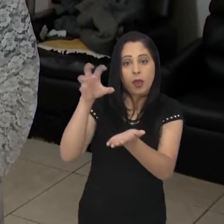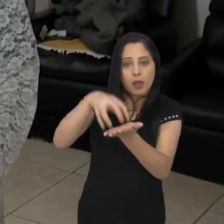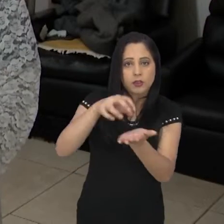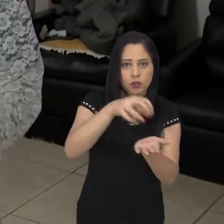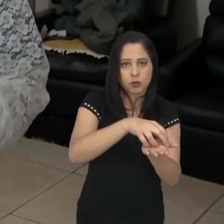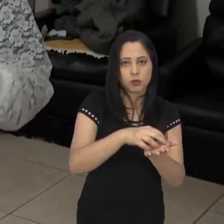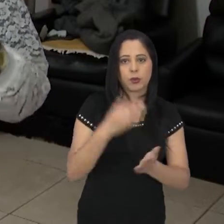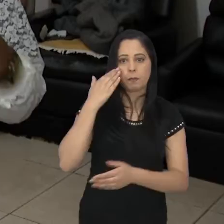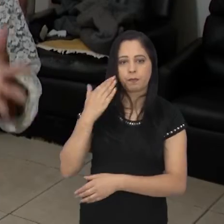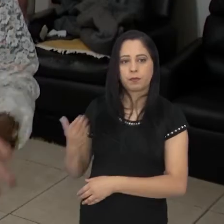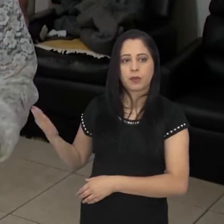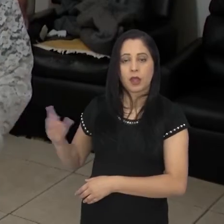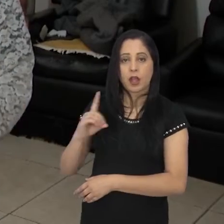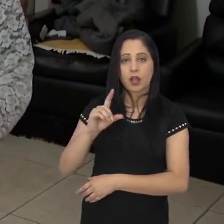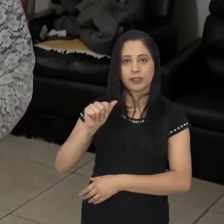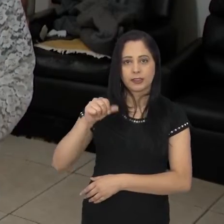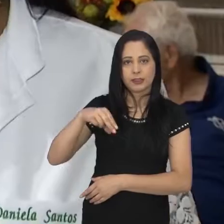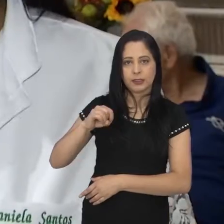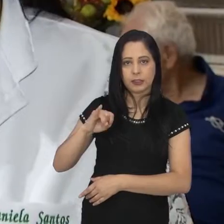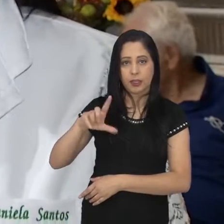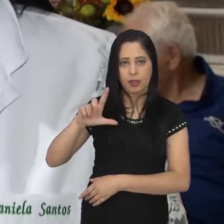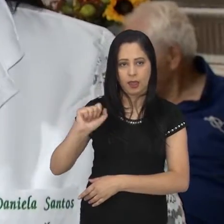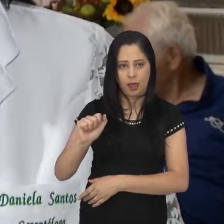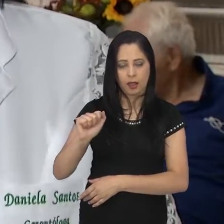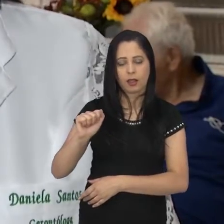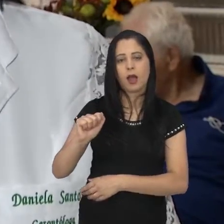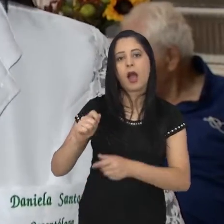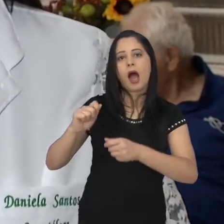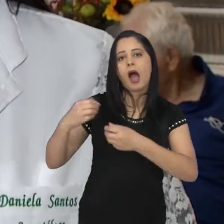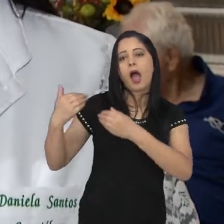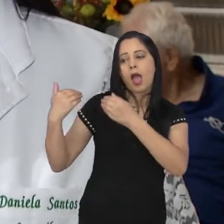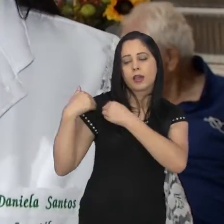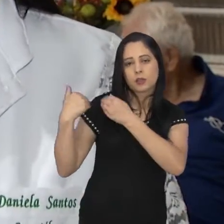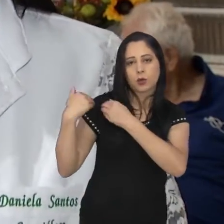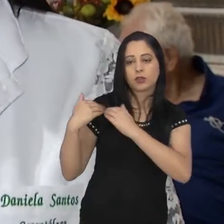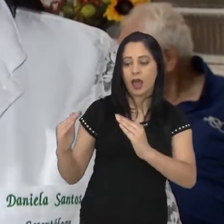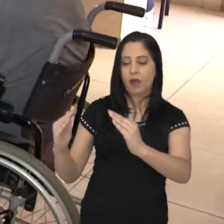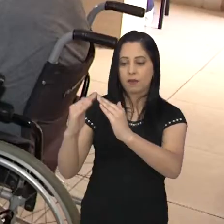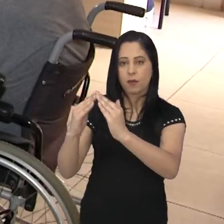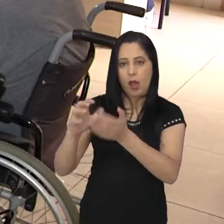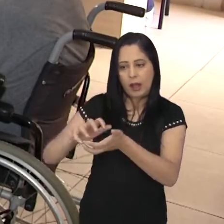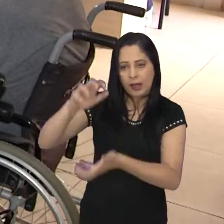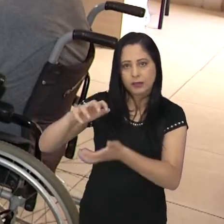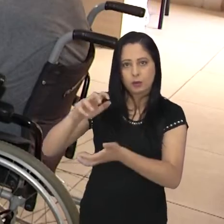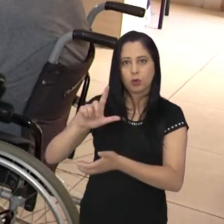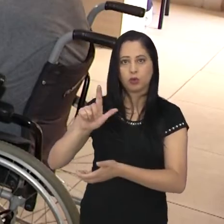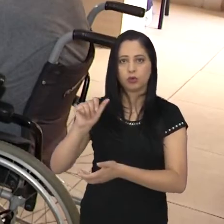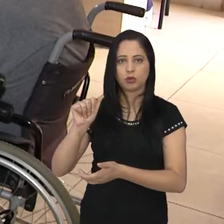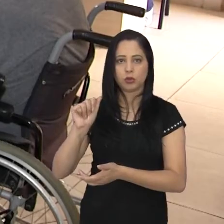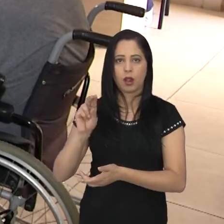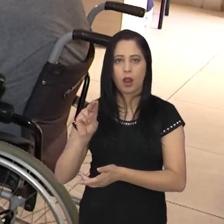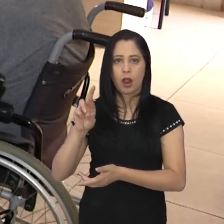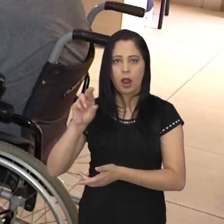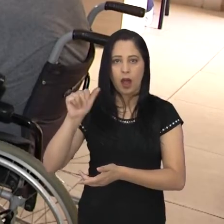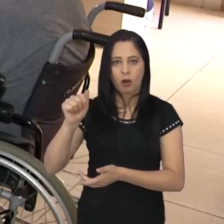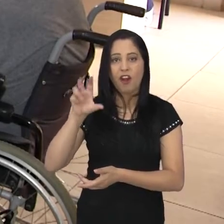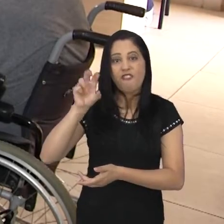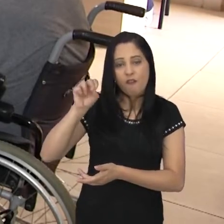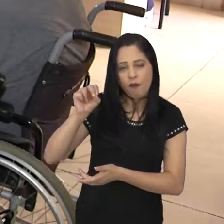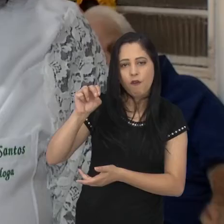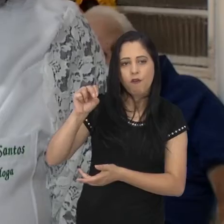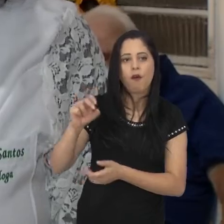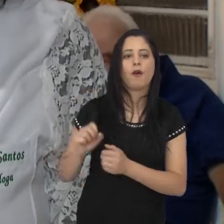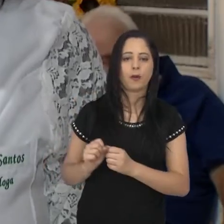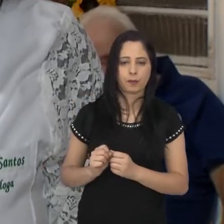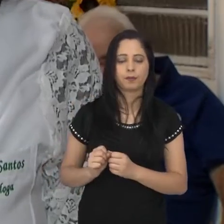coordenadora da Casa de Repouso, Vó Laura, fala das necessidades diárias da instituição e reforça que todo apoio é muito bem